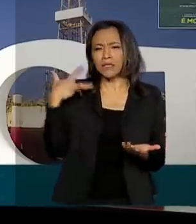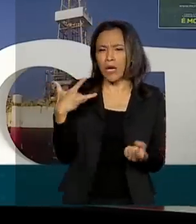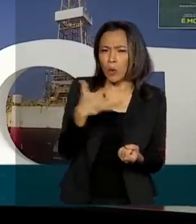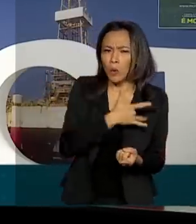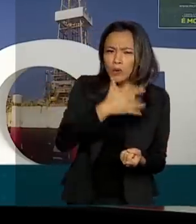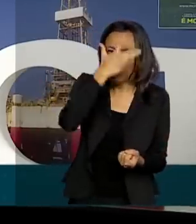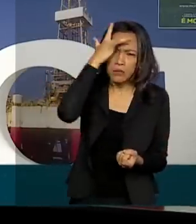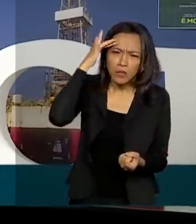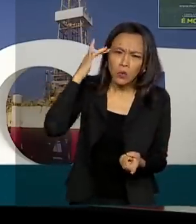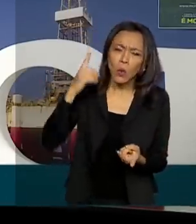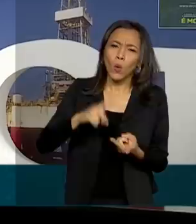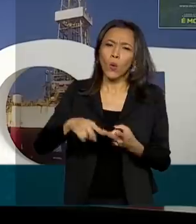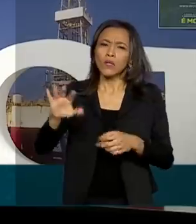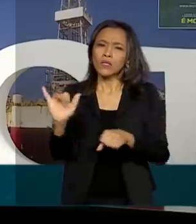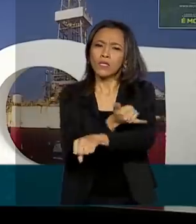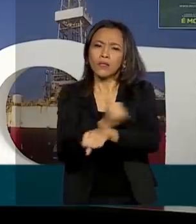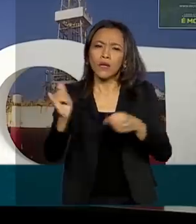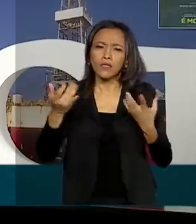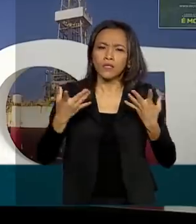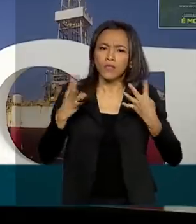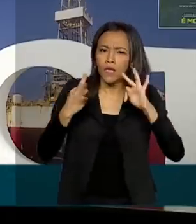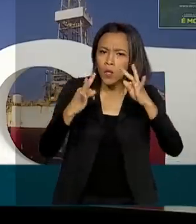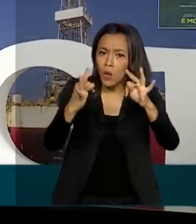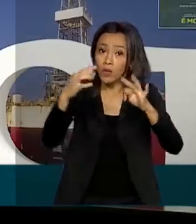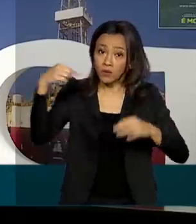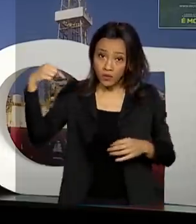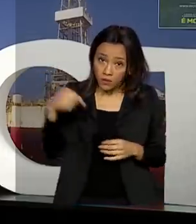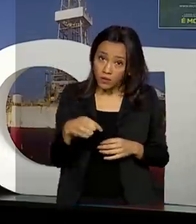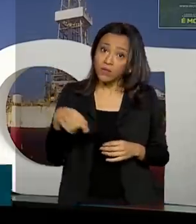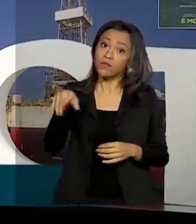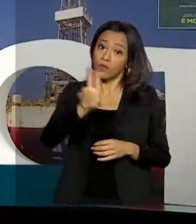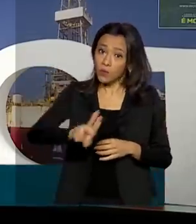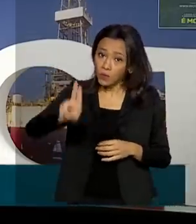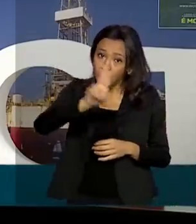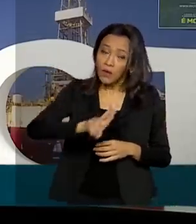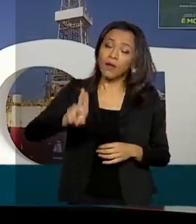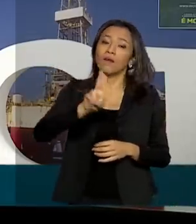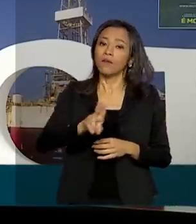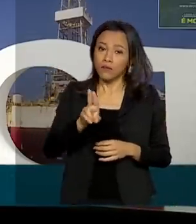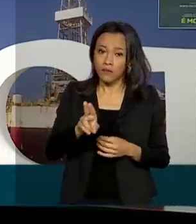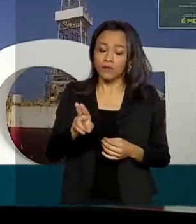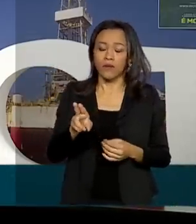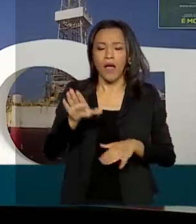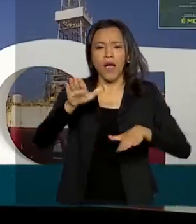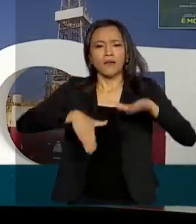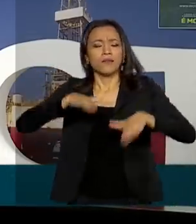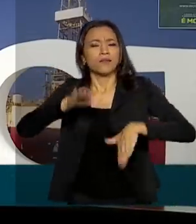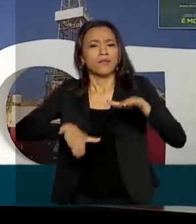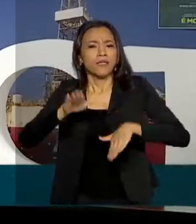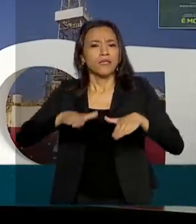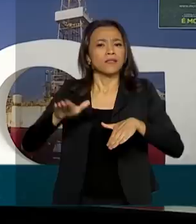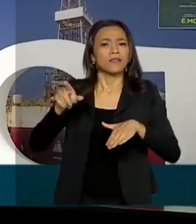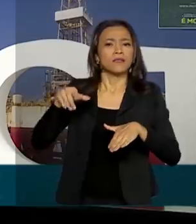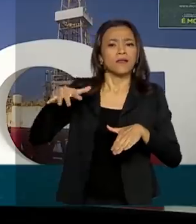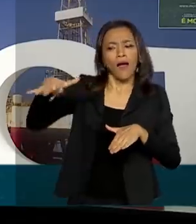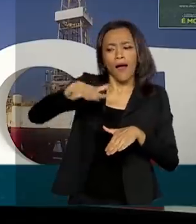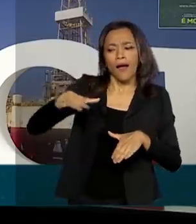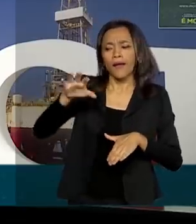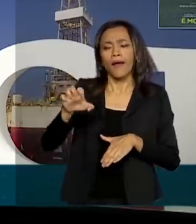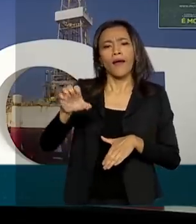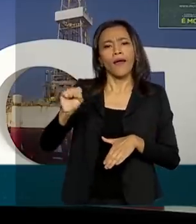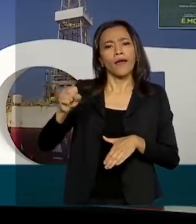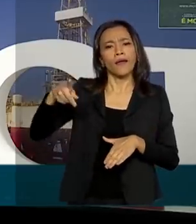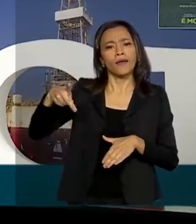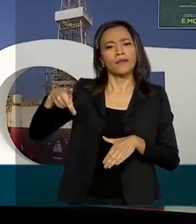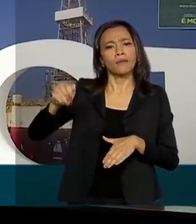métodos não invasivos, foram desenvolvidos para acompanhar a saúde dos astronautas. Então, às vezes, a atividade espacial em si não vai dar um